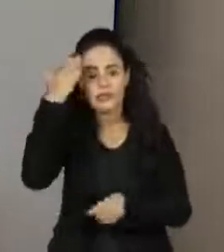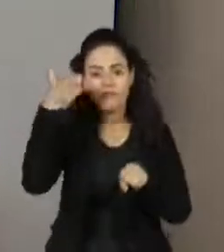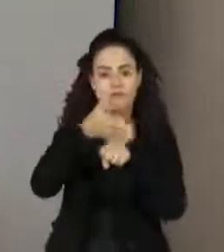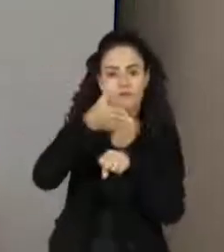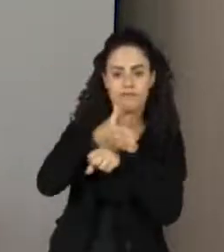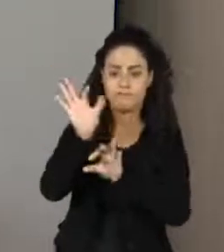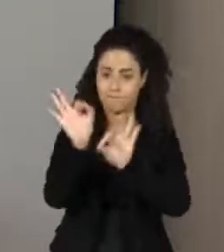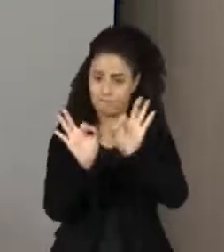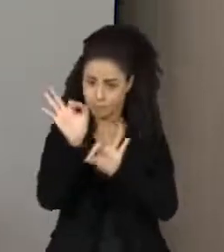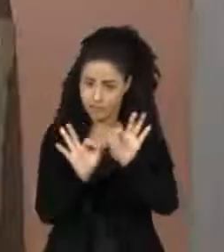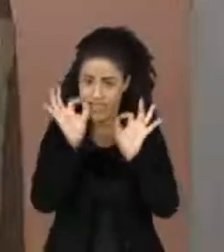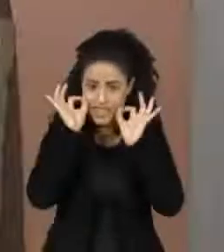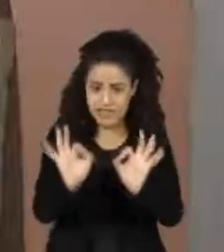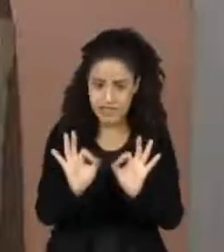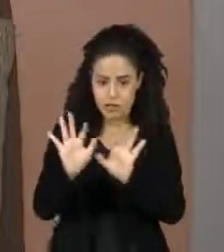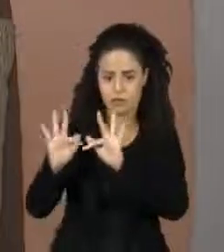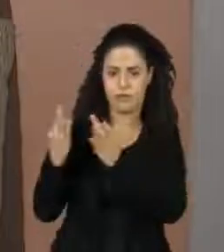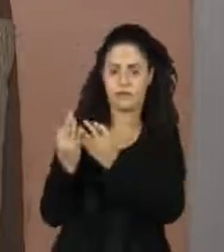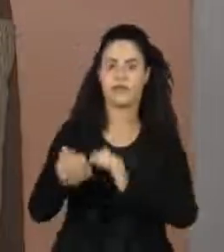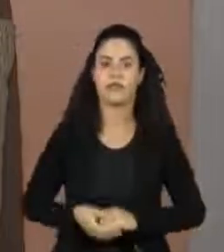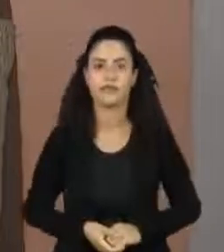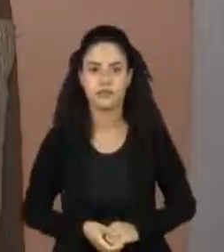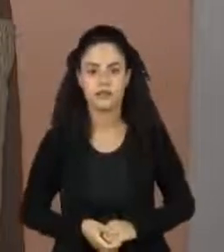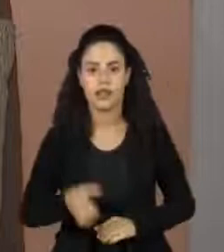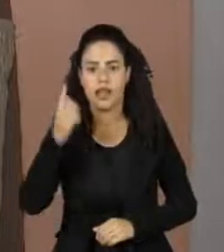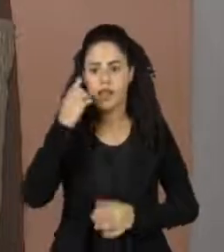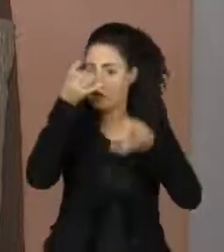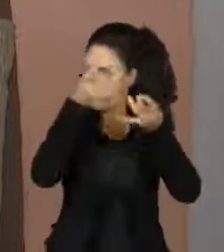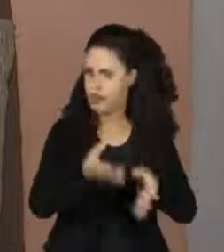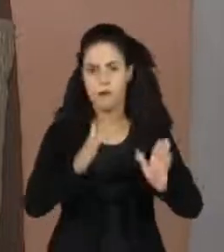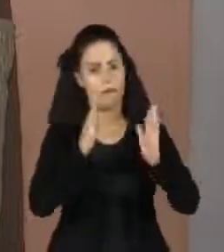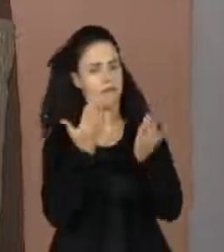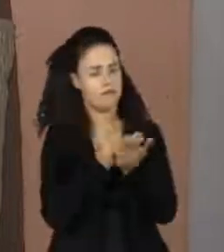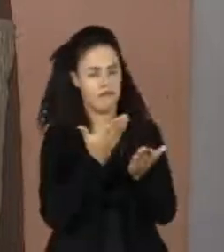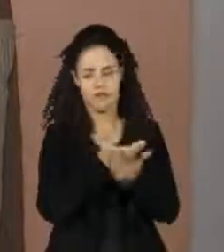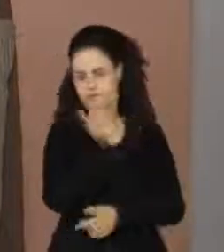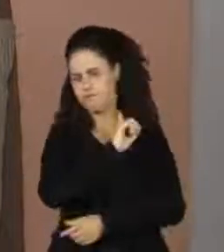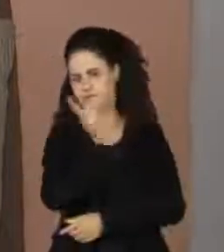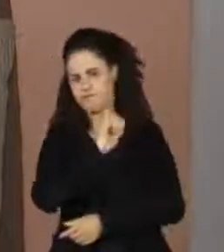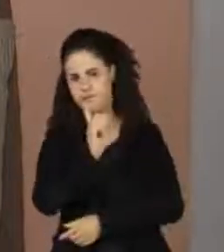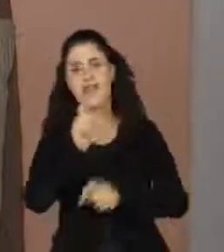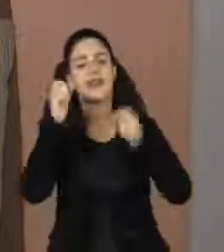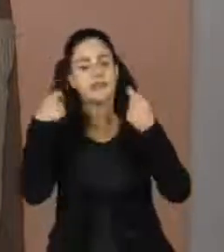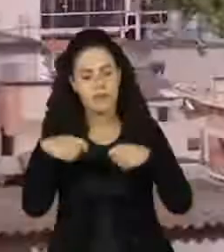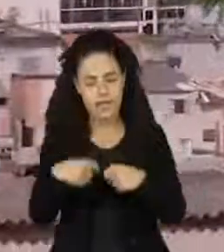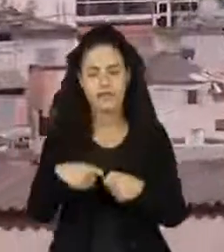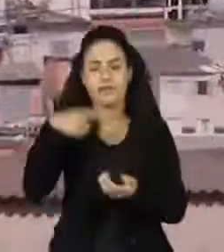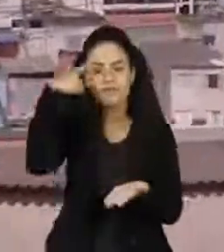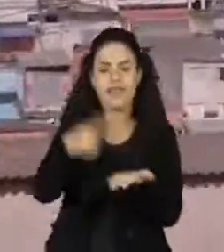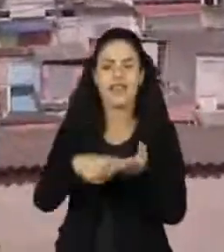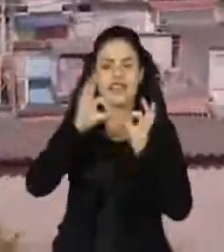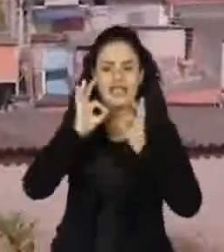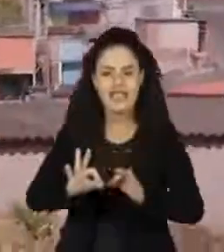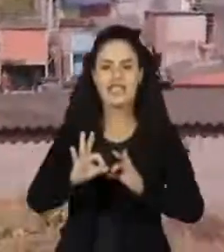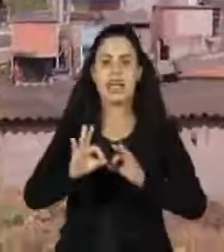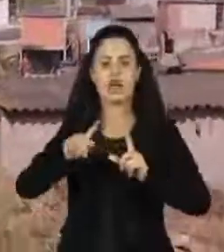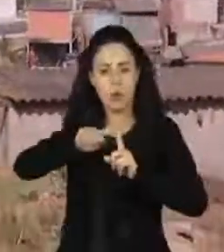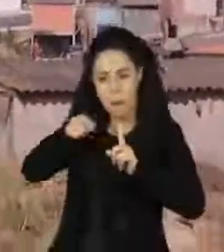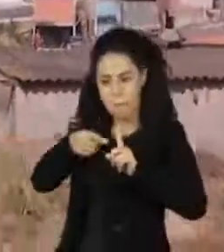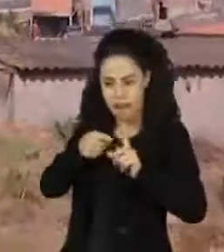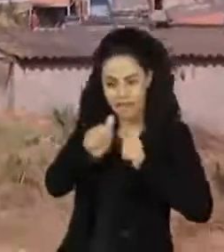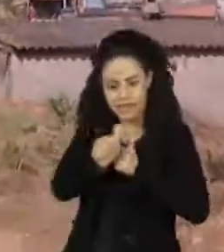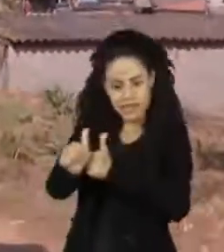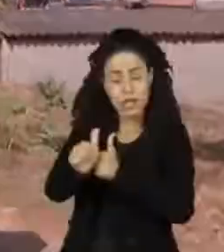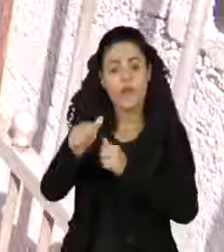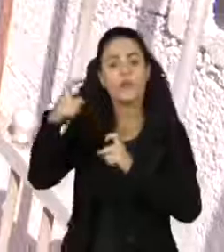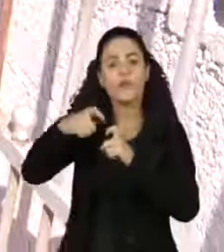planejamento familiar. Não abandone os seus estudos, marque de imediato seu primeiro pré-natal. E depois, brigue